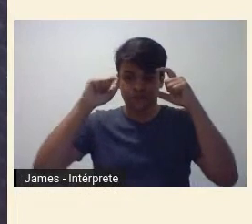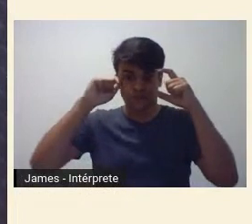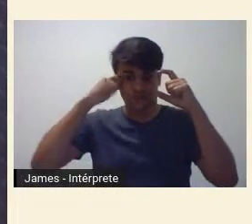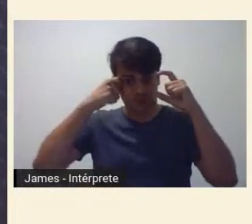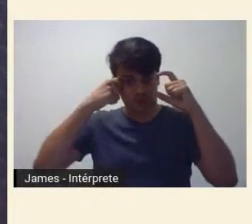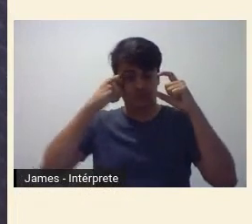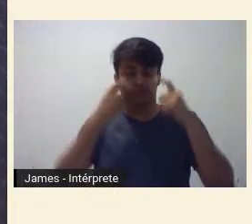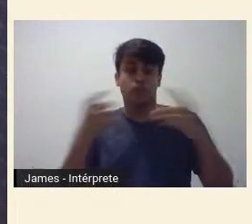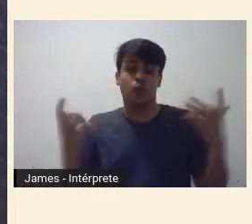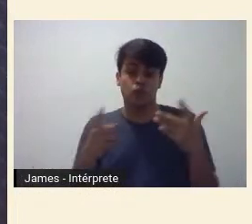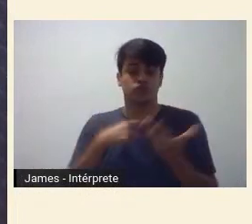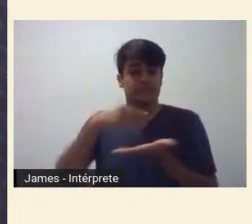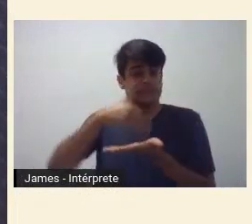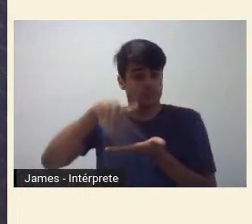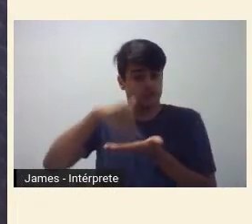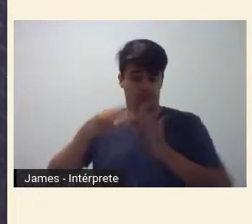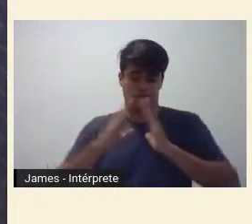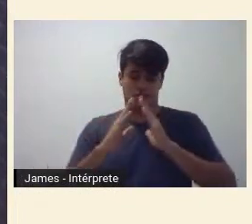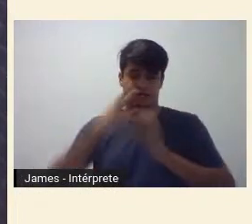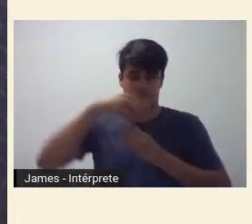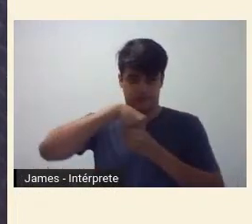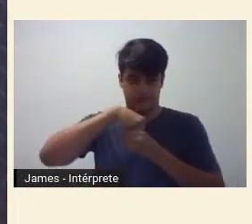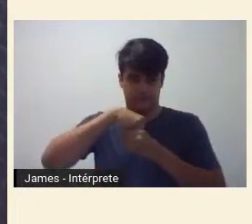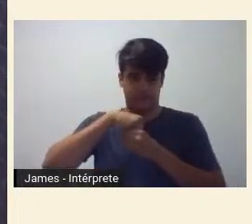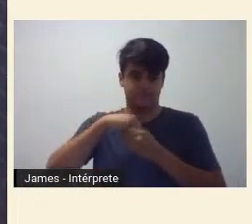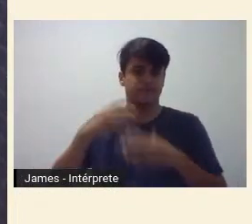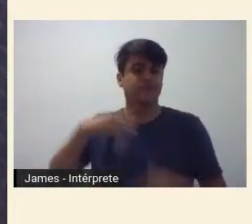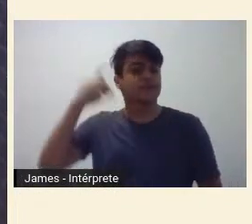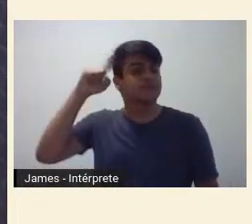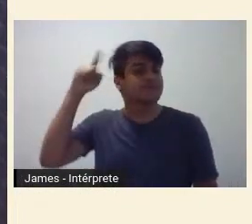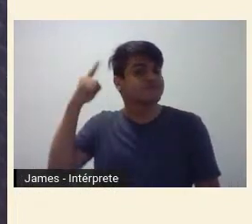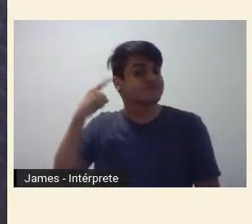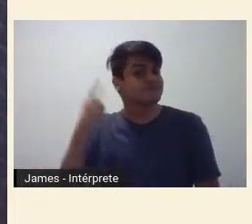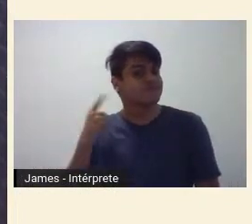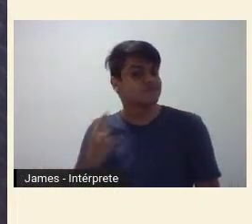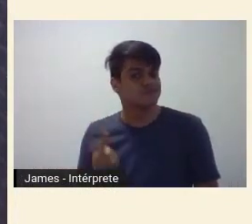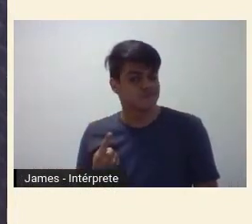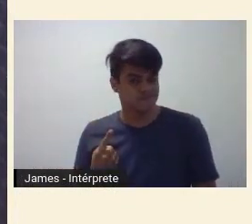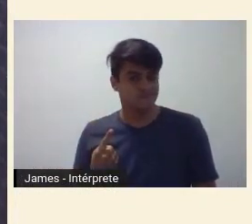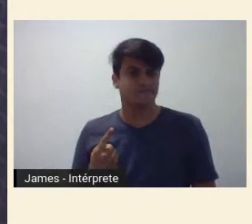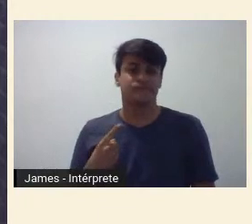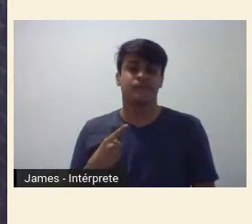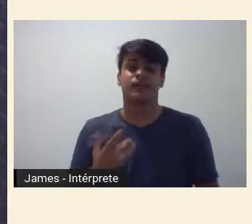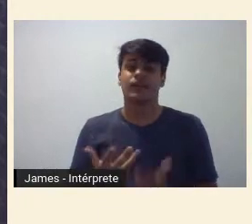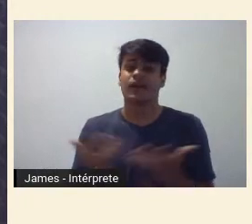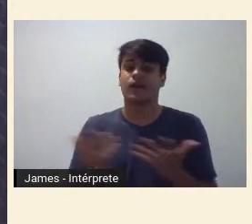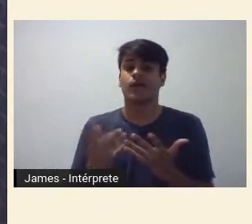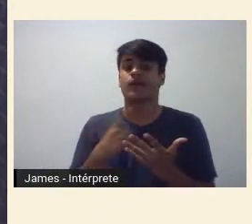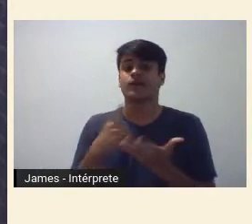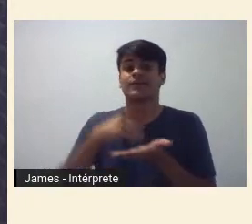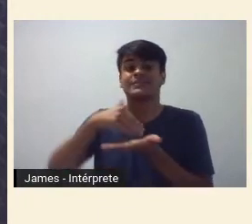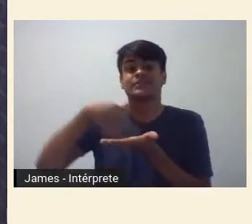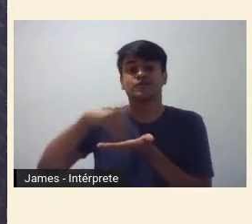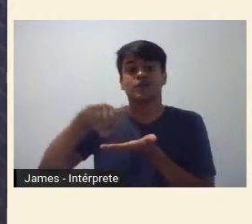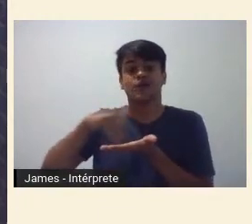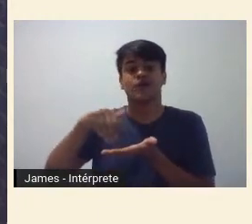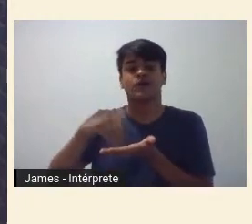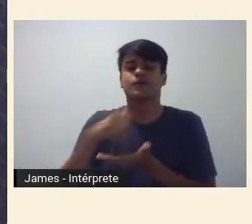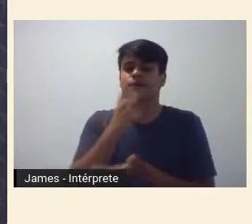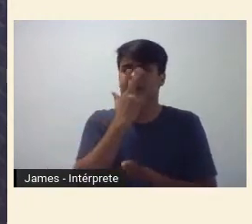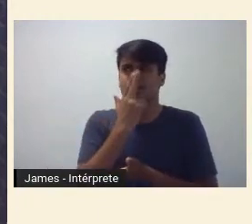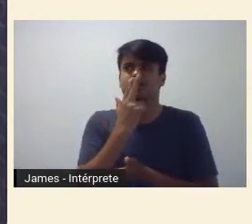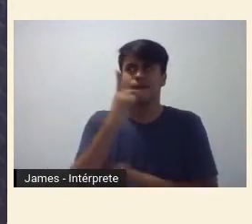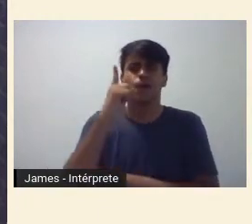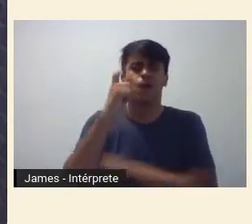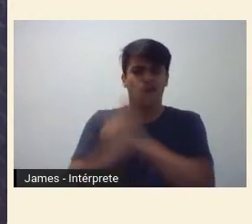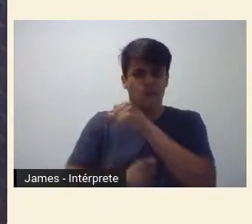eu estou no meu escritório, meu cabelo encaracolado, comprido, e, aliás, nesse momento eu estou no meu escritório, eu pensei que eu acho que faz um ano